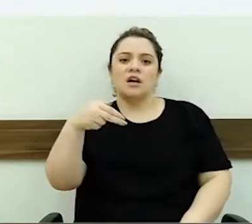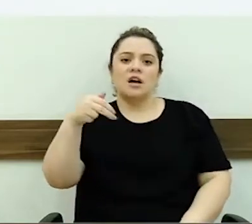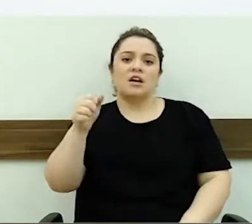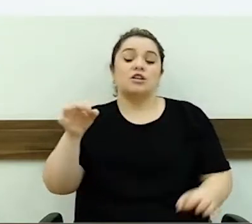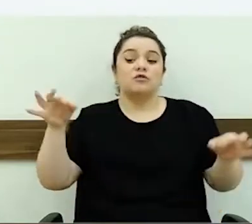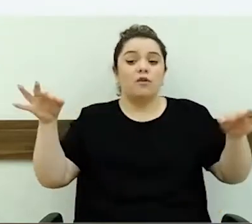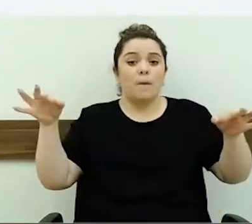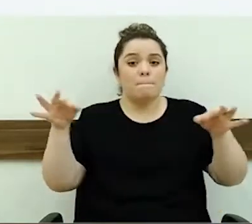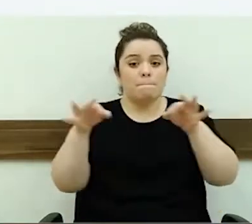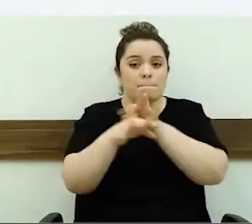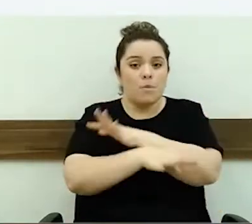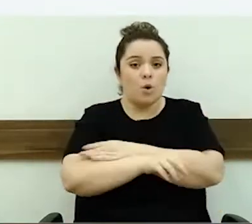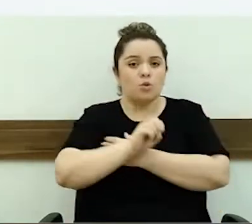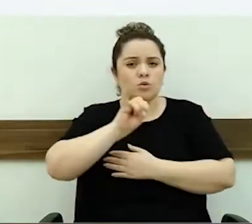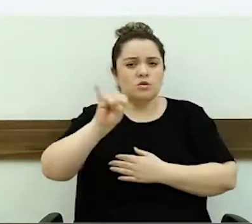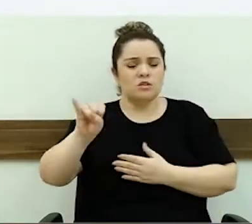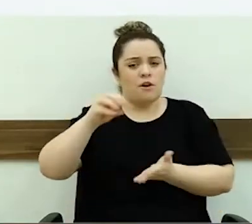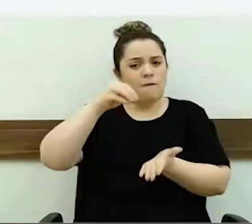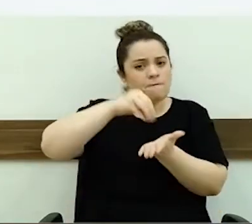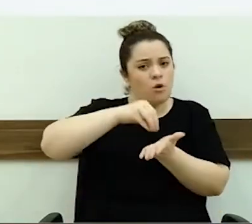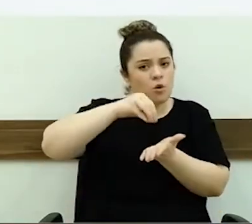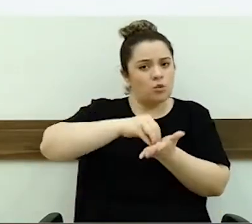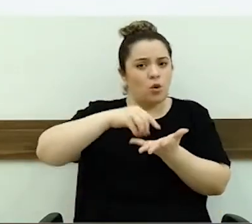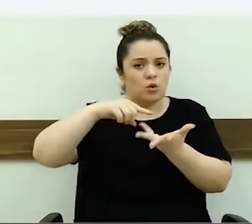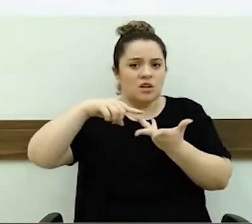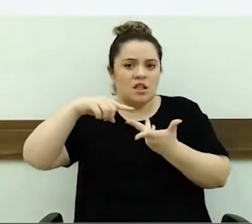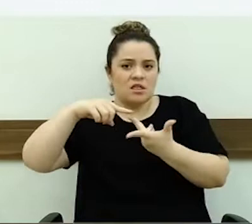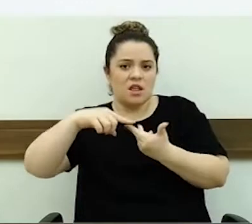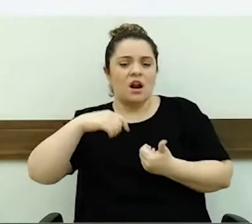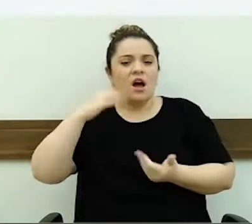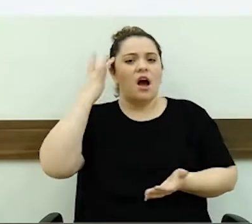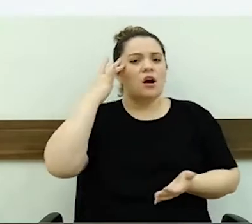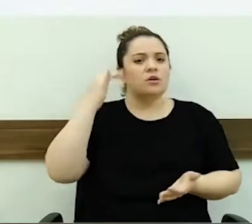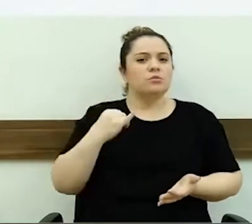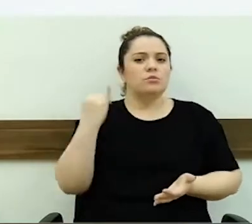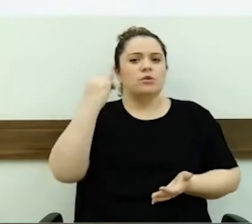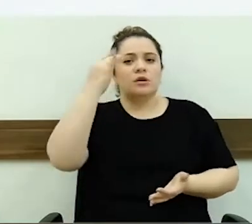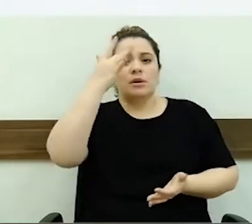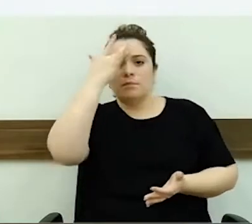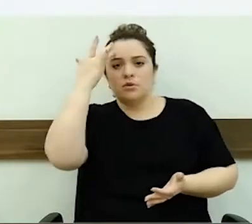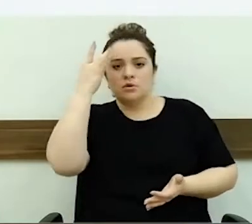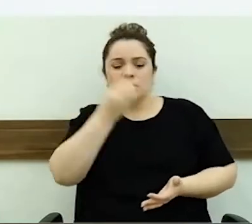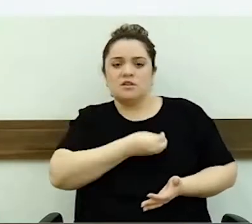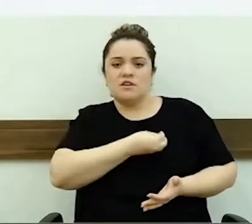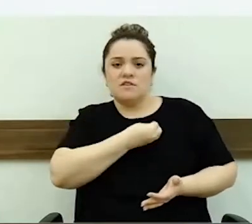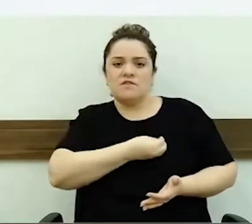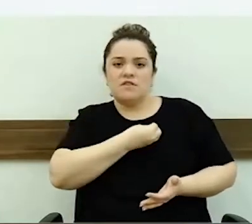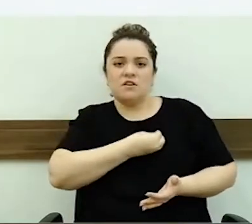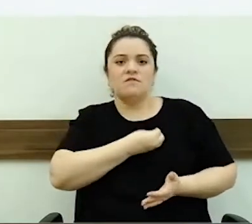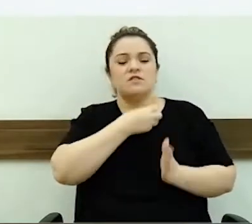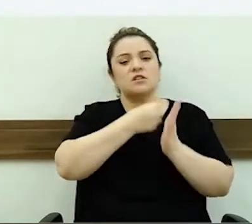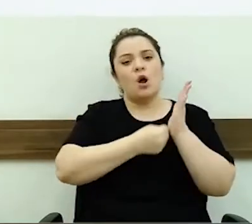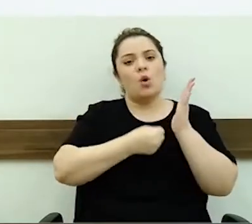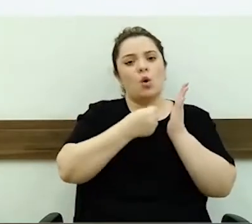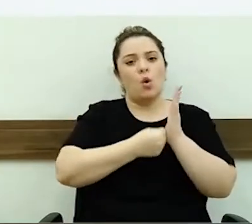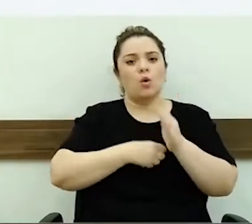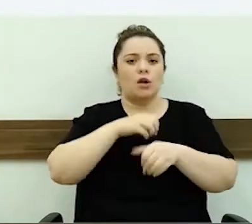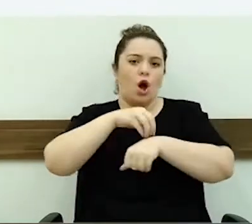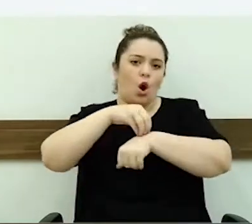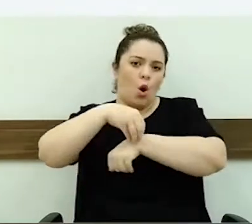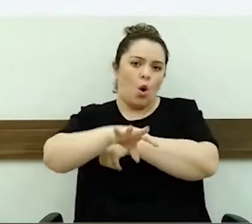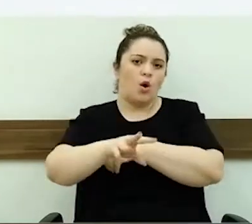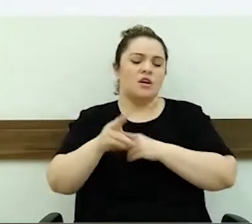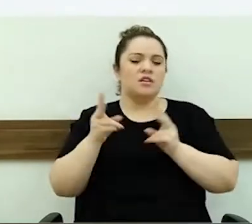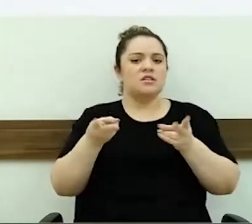detalhe, que eu acho que de grande importância, as pessoas que vivem essa luta, nos orientar para seguir com um